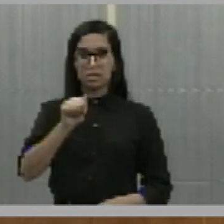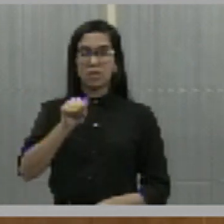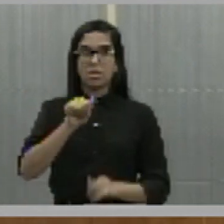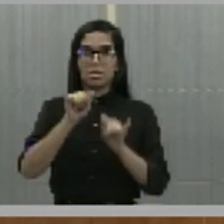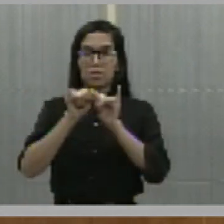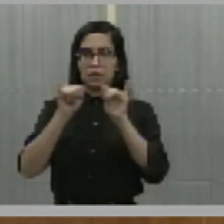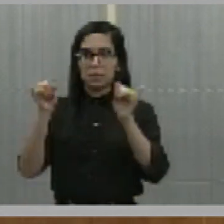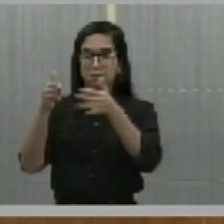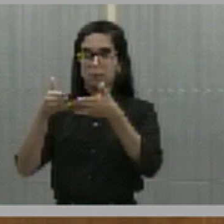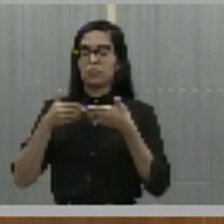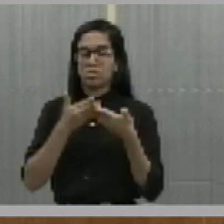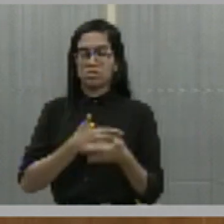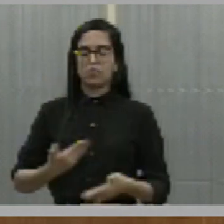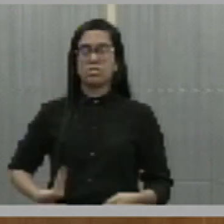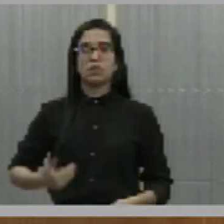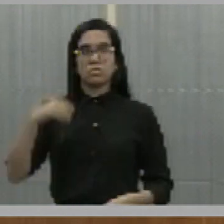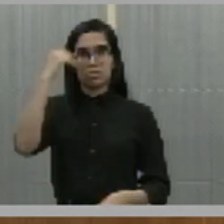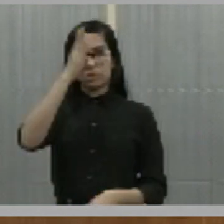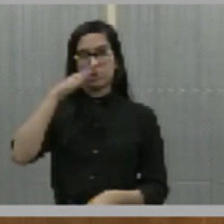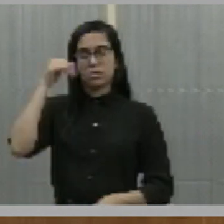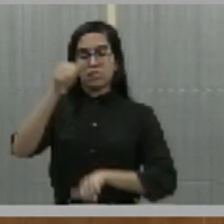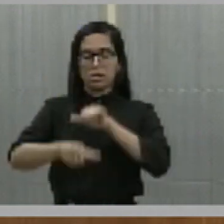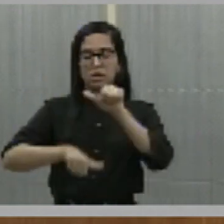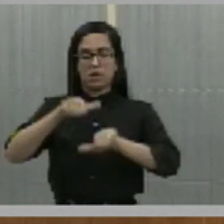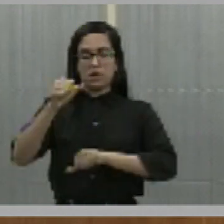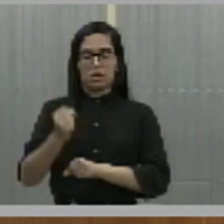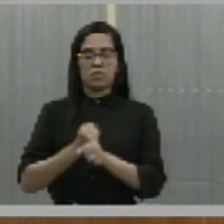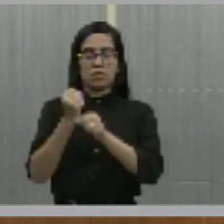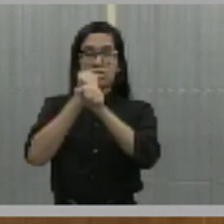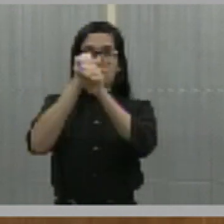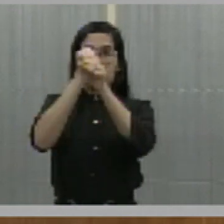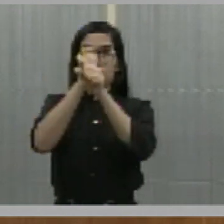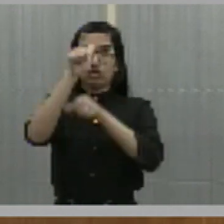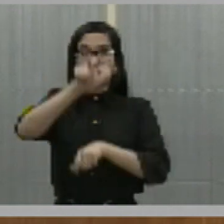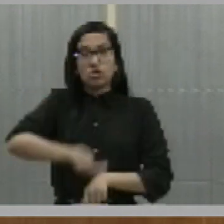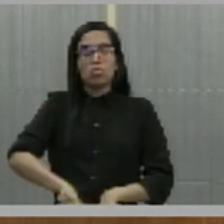do senhor governador Rafael Fontes, a retomada da obra da Vila Olímpica da cidade de Parnaíba.